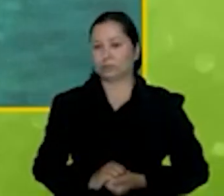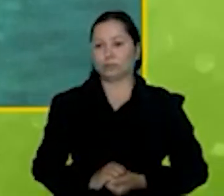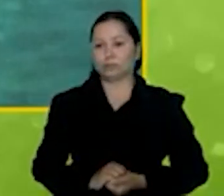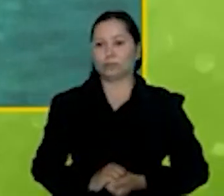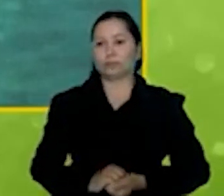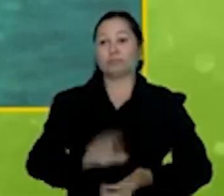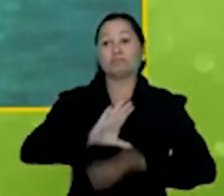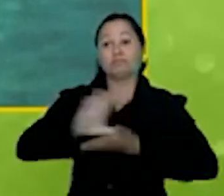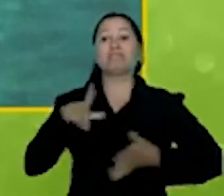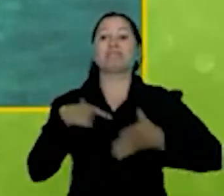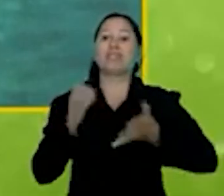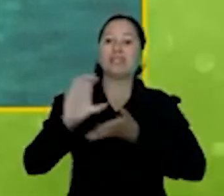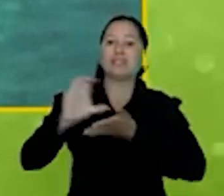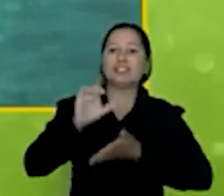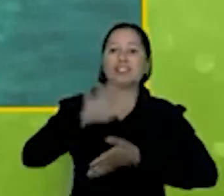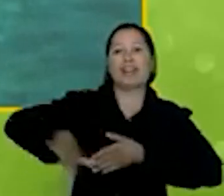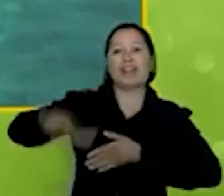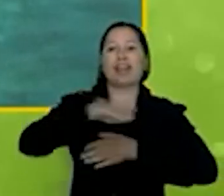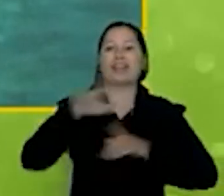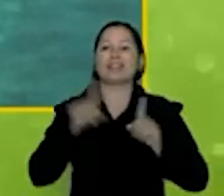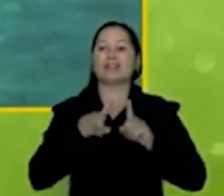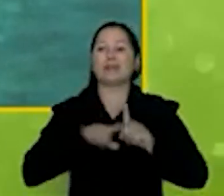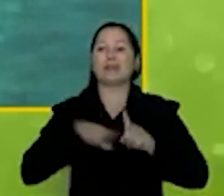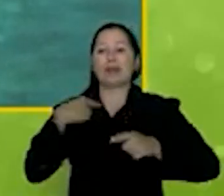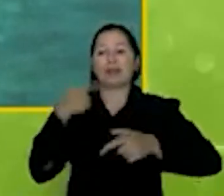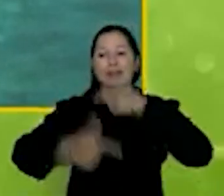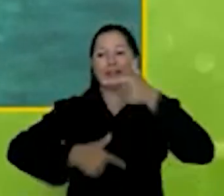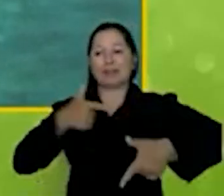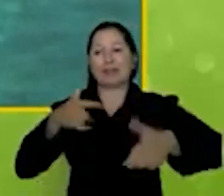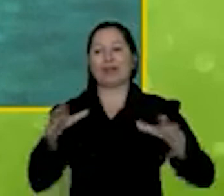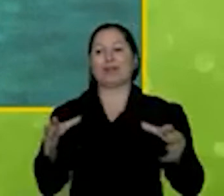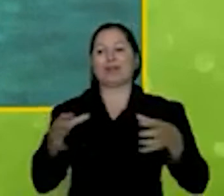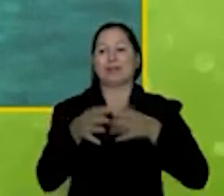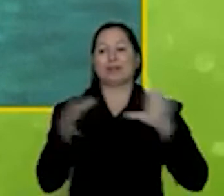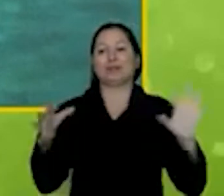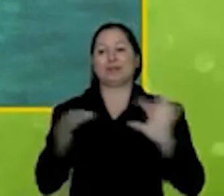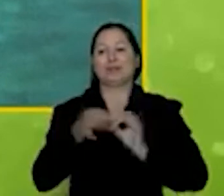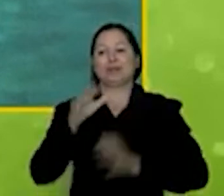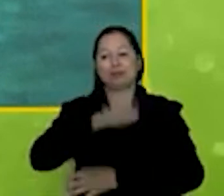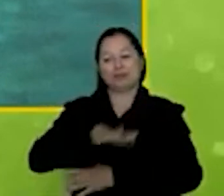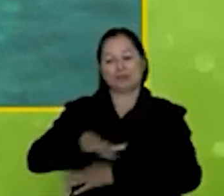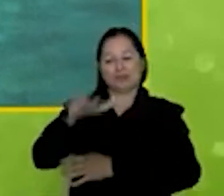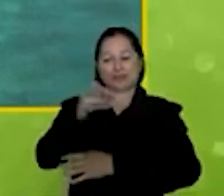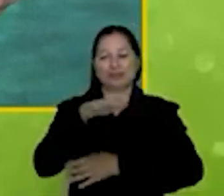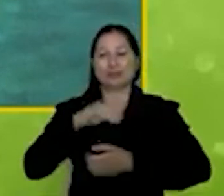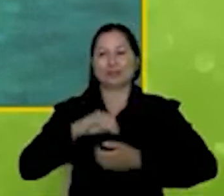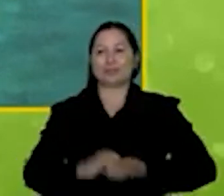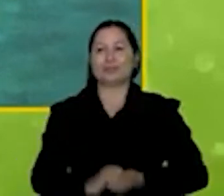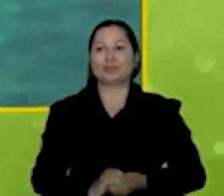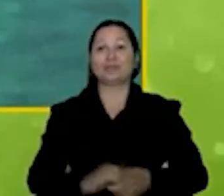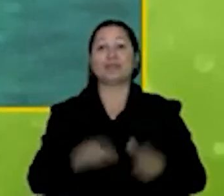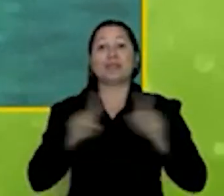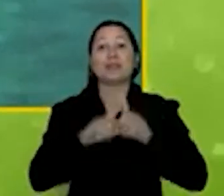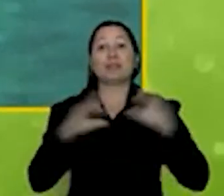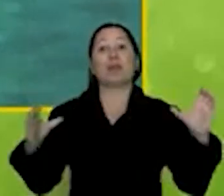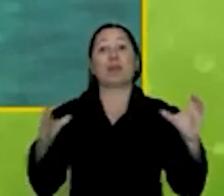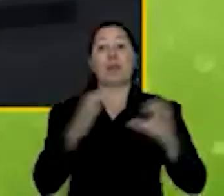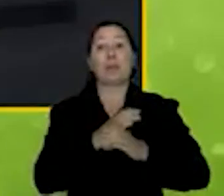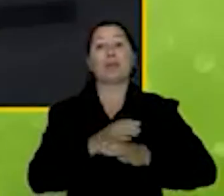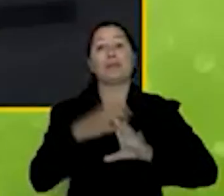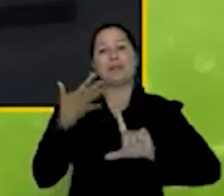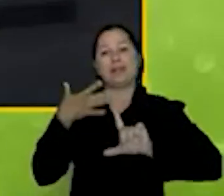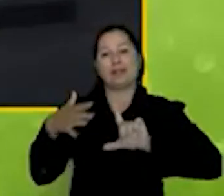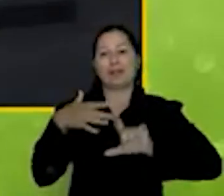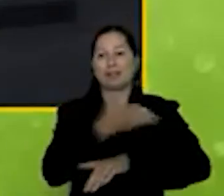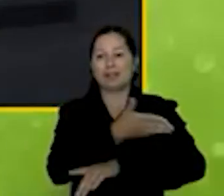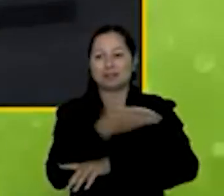para a gente atuar sempre em conjunto com o mercado e complementando essa grande plataforma que você